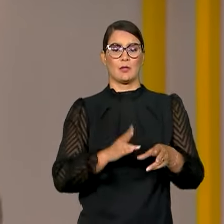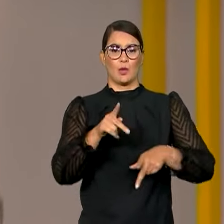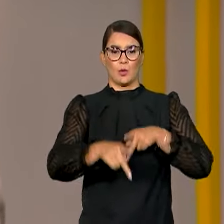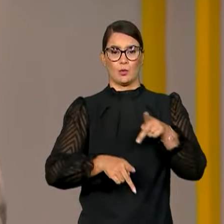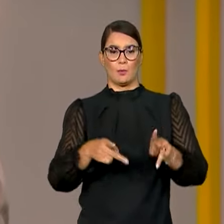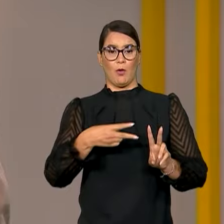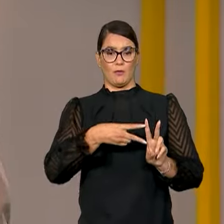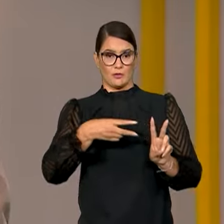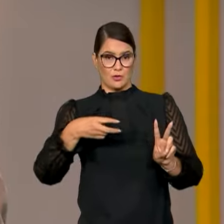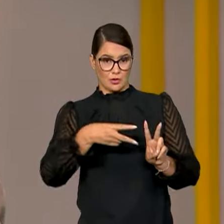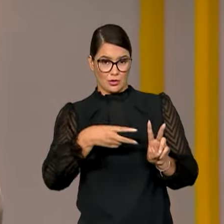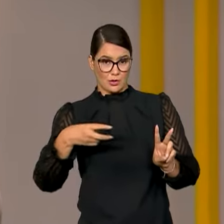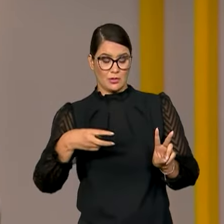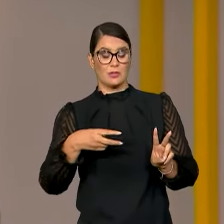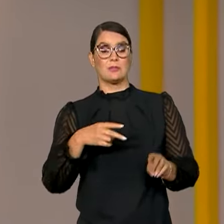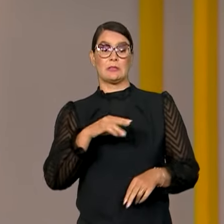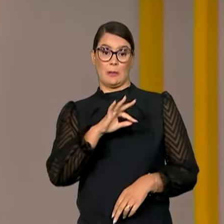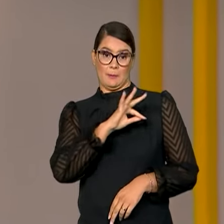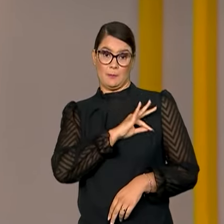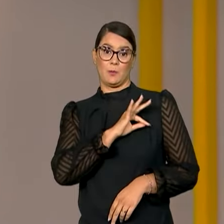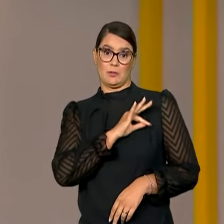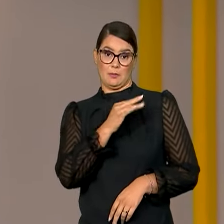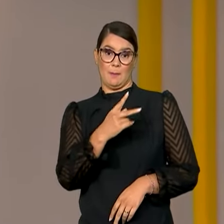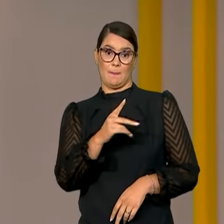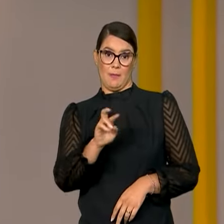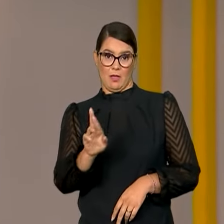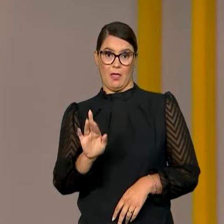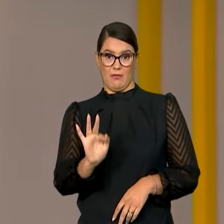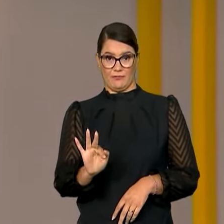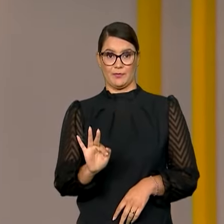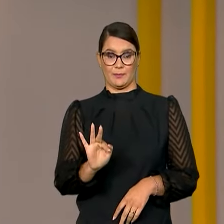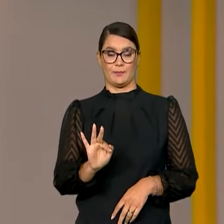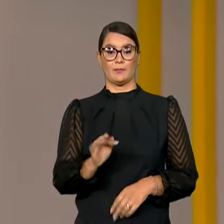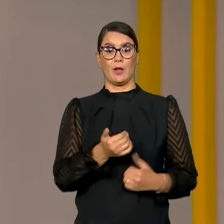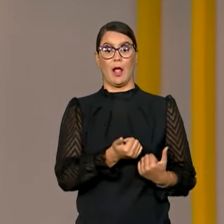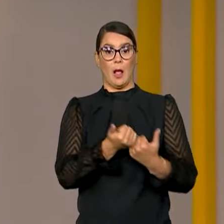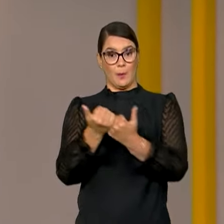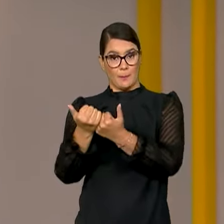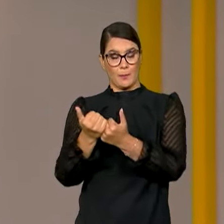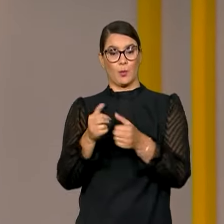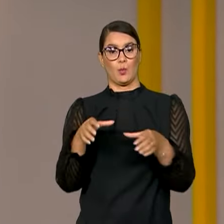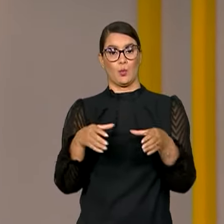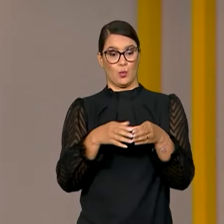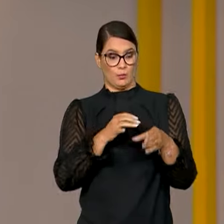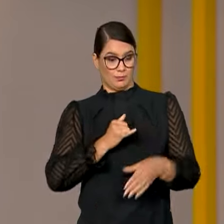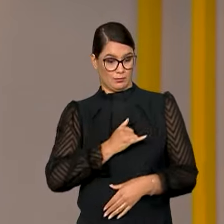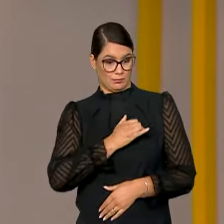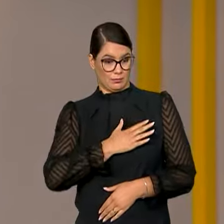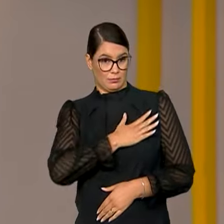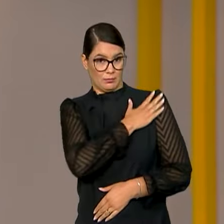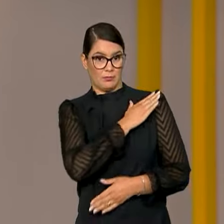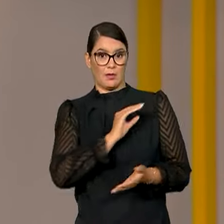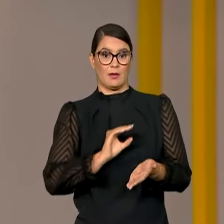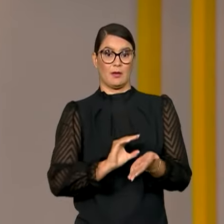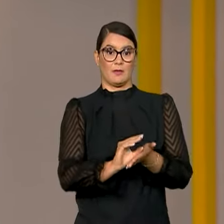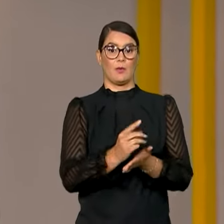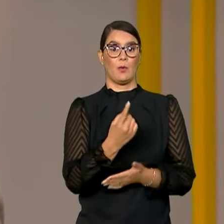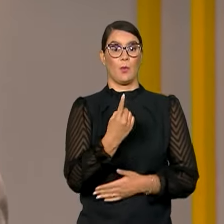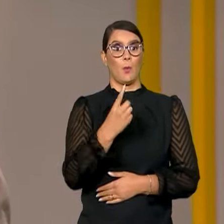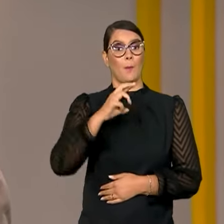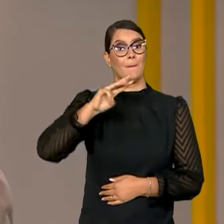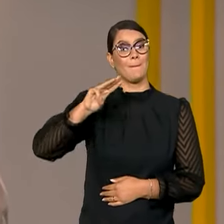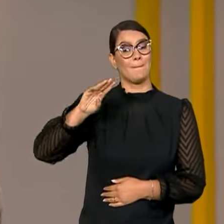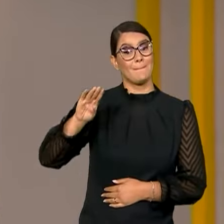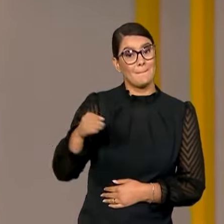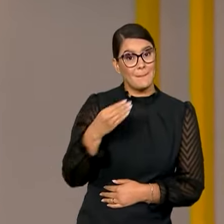da Polícia Federal. As ações estruturantes em apoio aos Yanomami vão receber investimento de 1 bilhão e